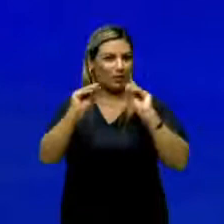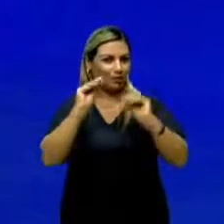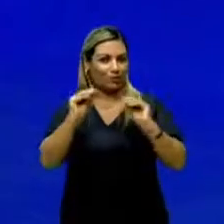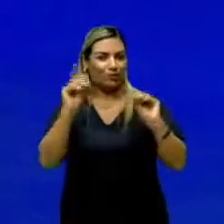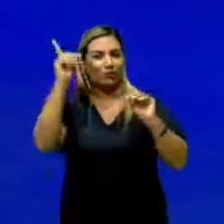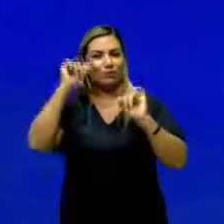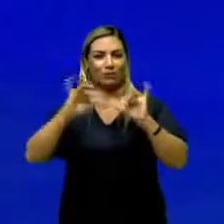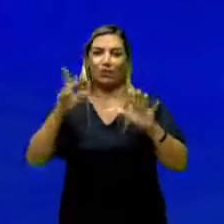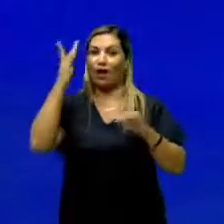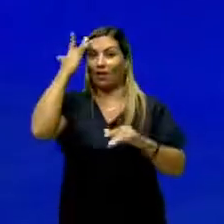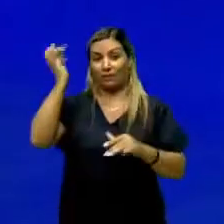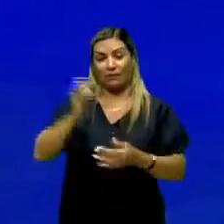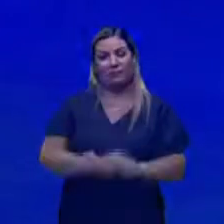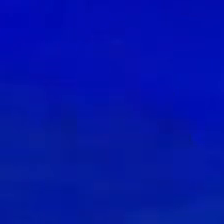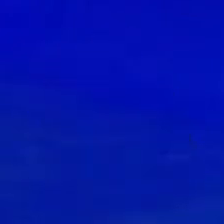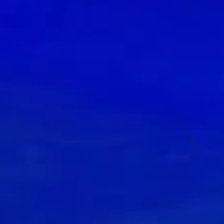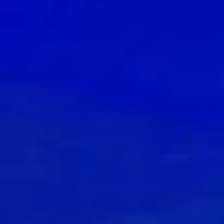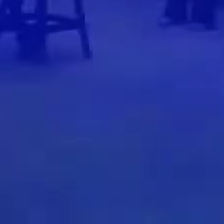Deus e até amanhã.